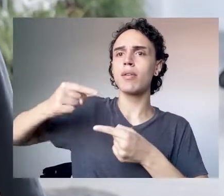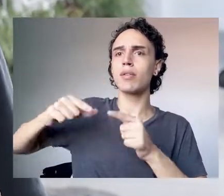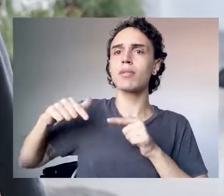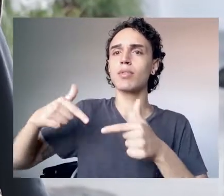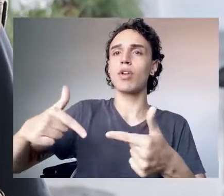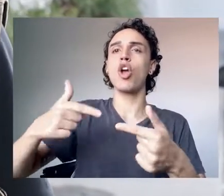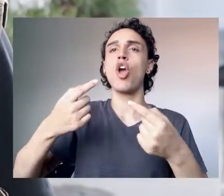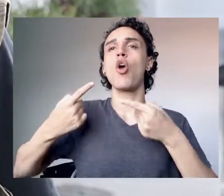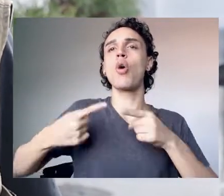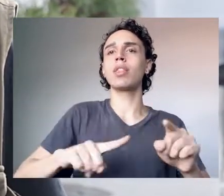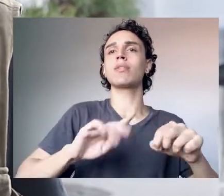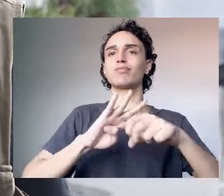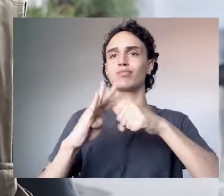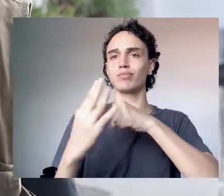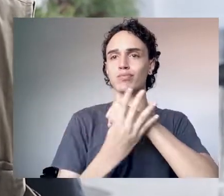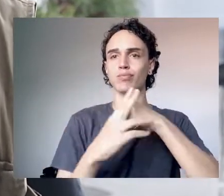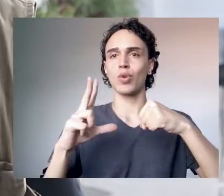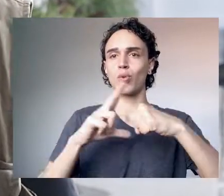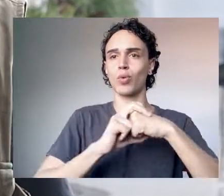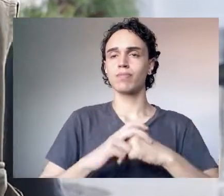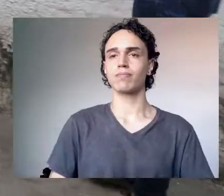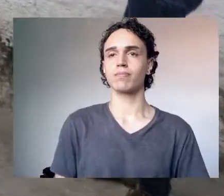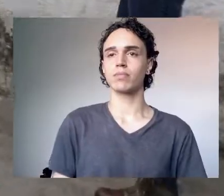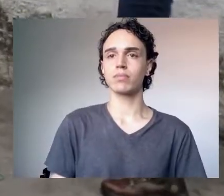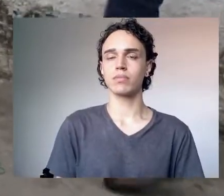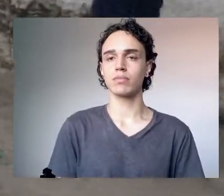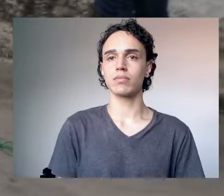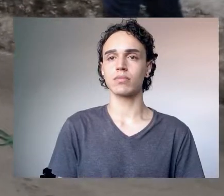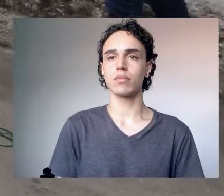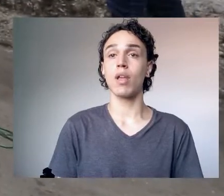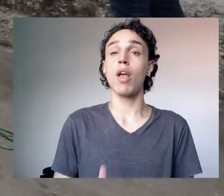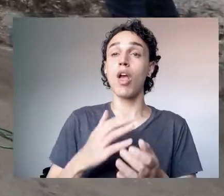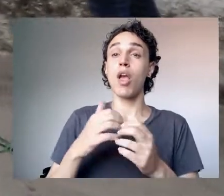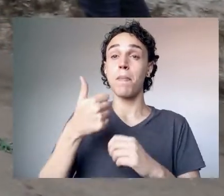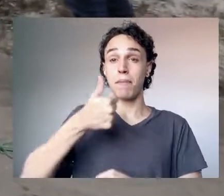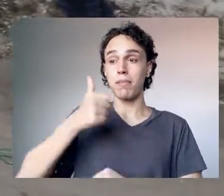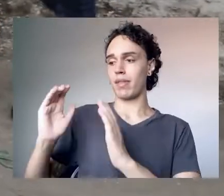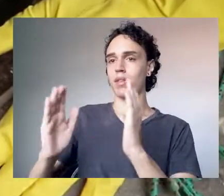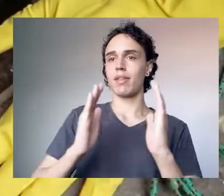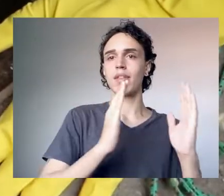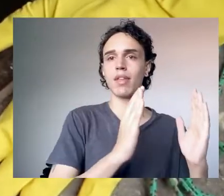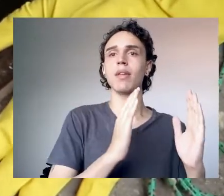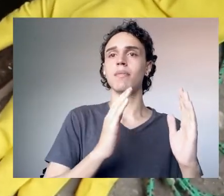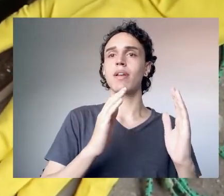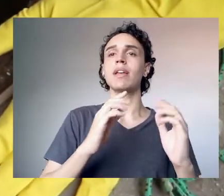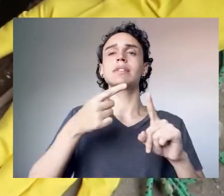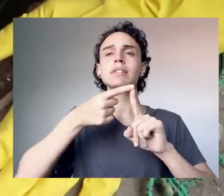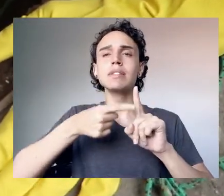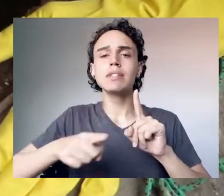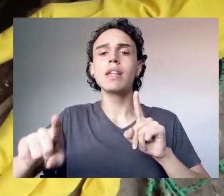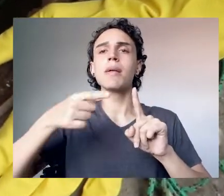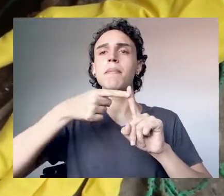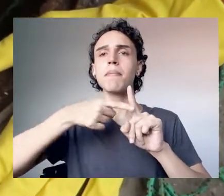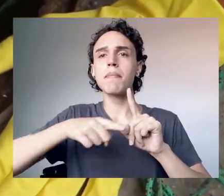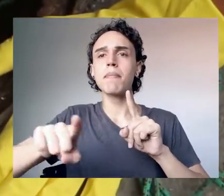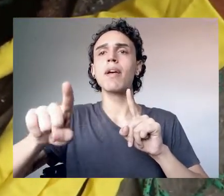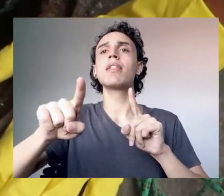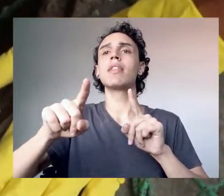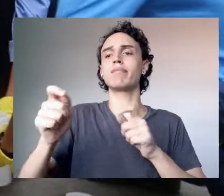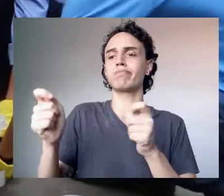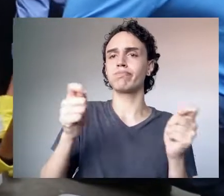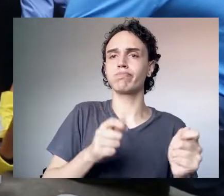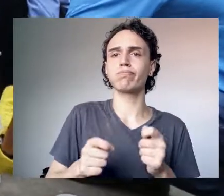públicas no enfrentamento ao coronavírus. Na primeira etapa do projeto, as coletas estão sendo realizadas